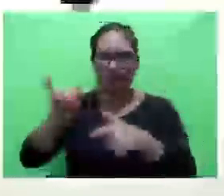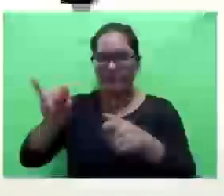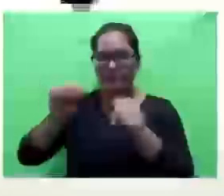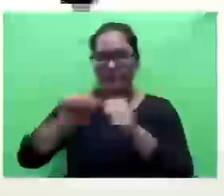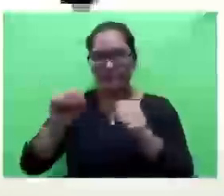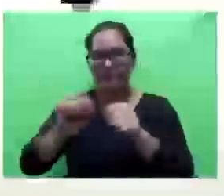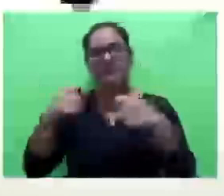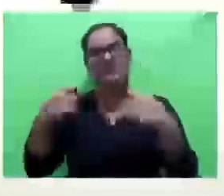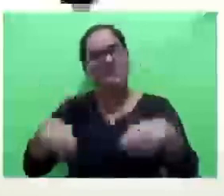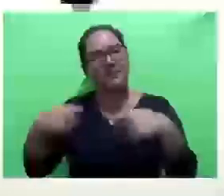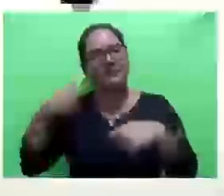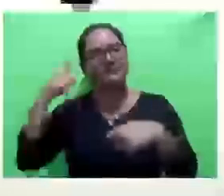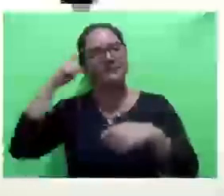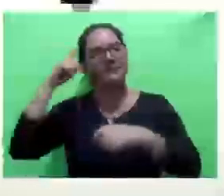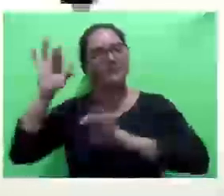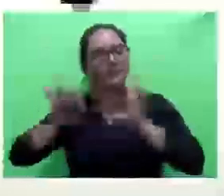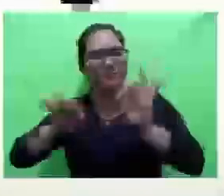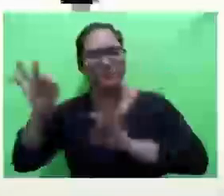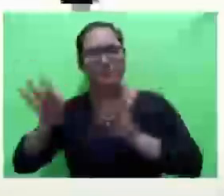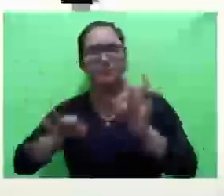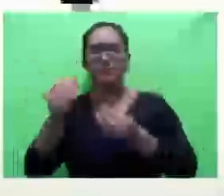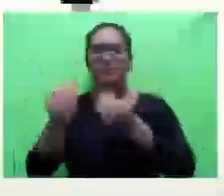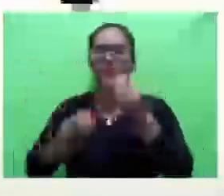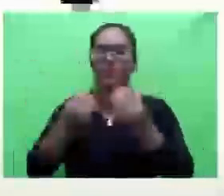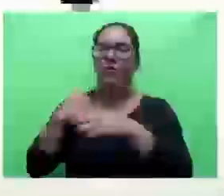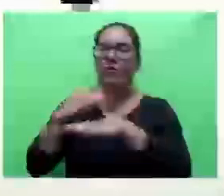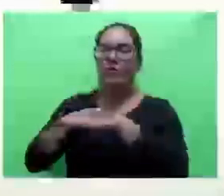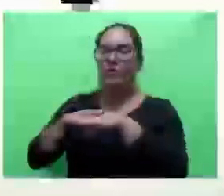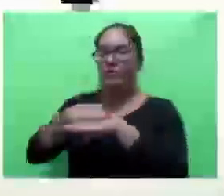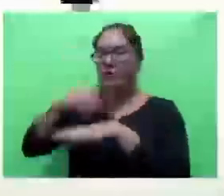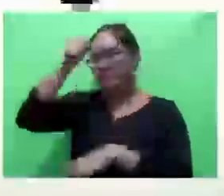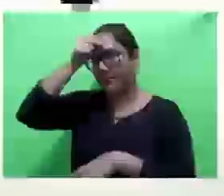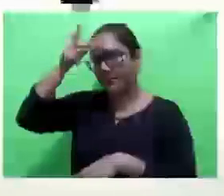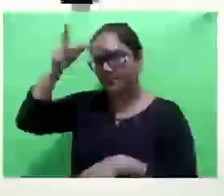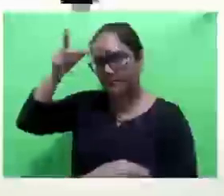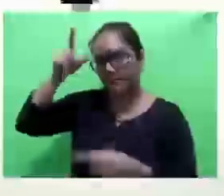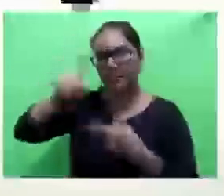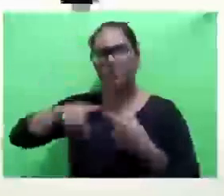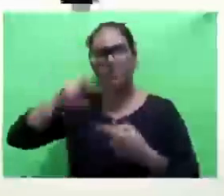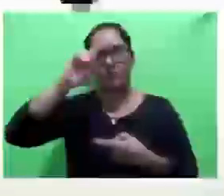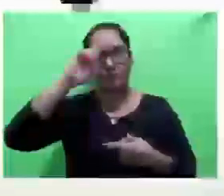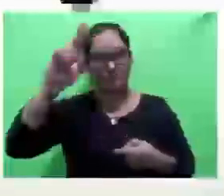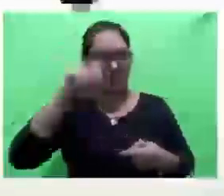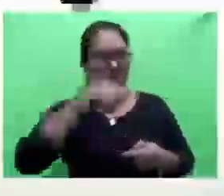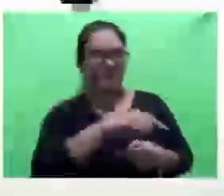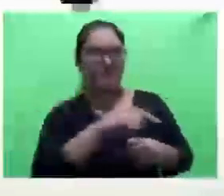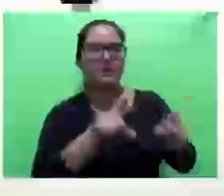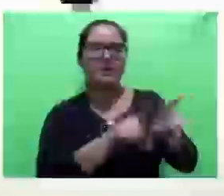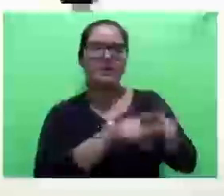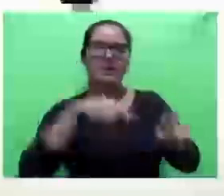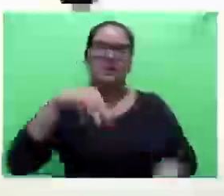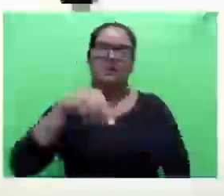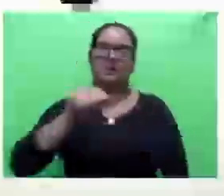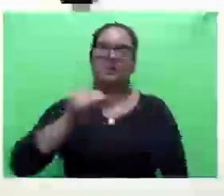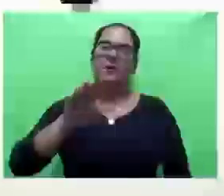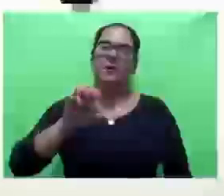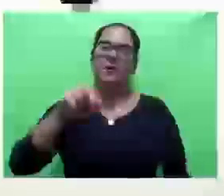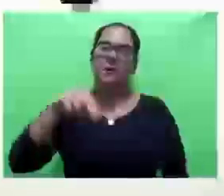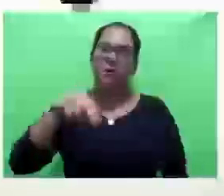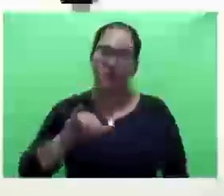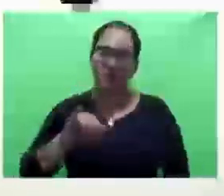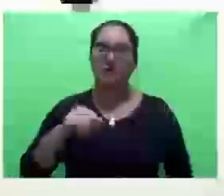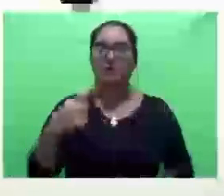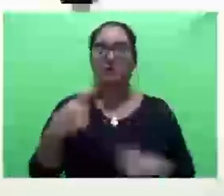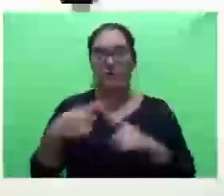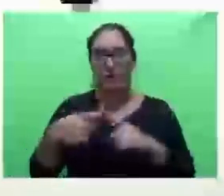temos que rever, até contribuir, conversar com o nosso prefeito, nosso chefe de gabinete, Thalí, Marconi, dar uma olhada nesse tipo de som, daqui a